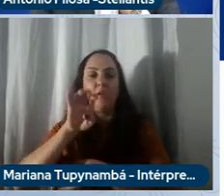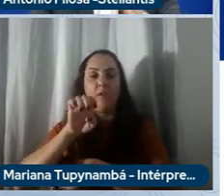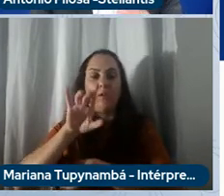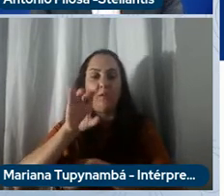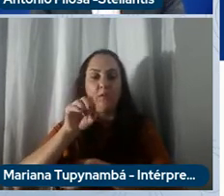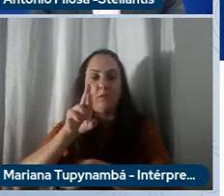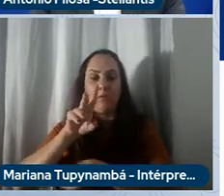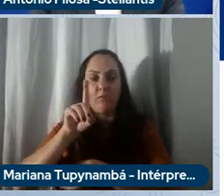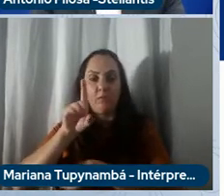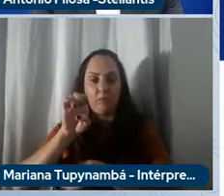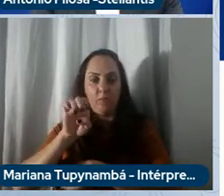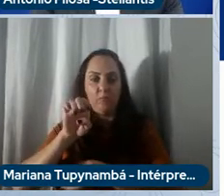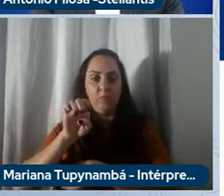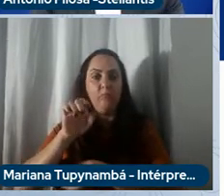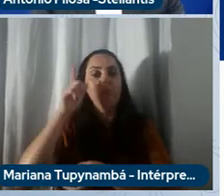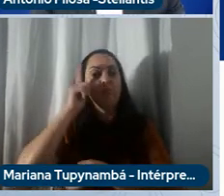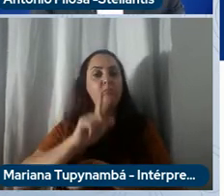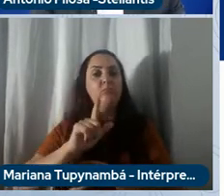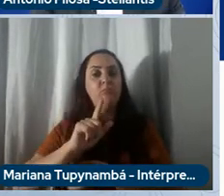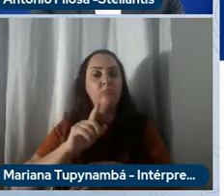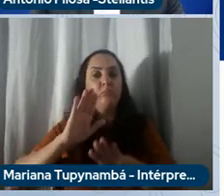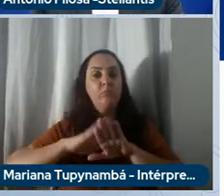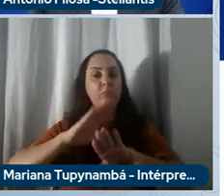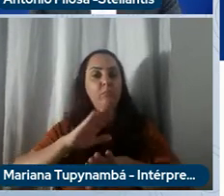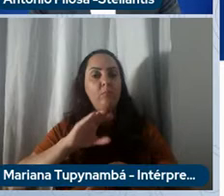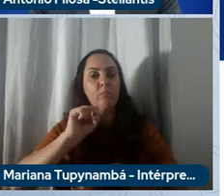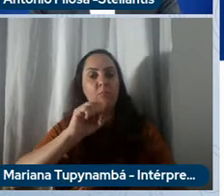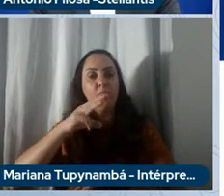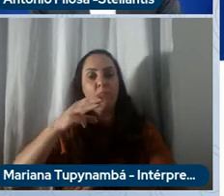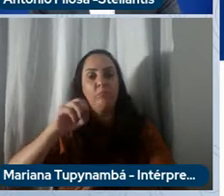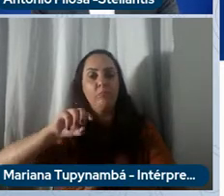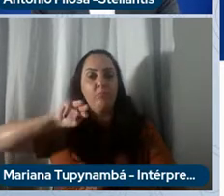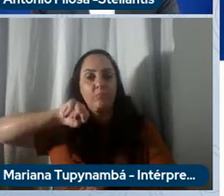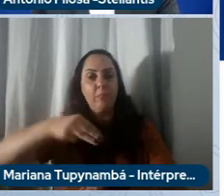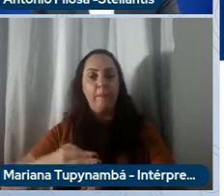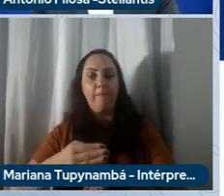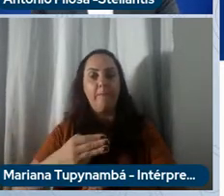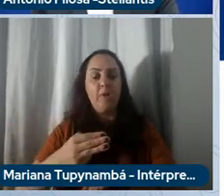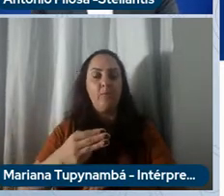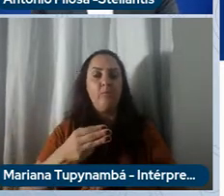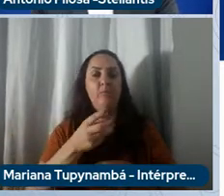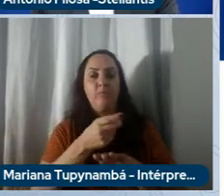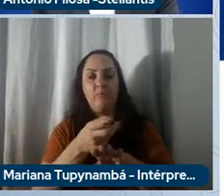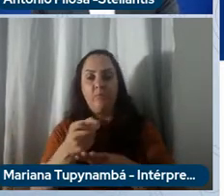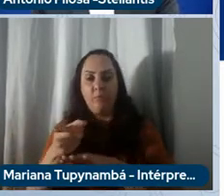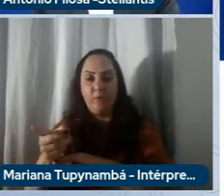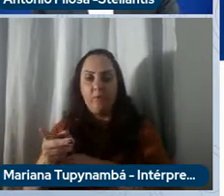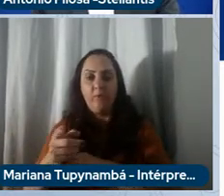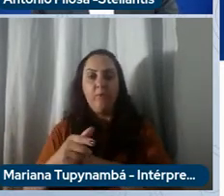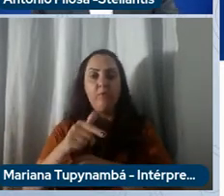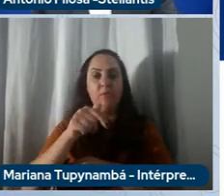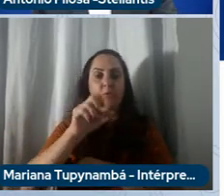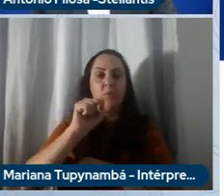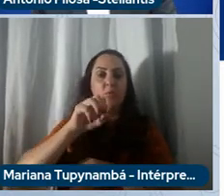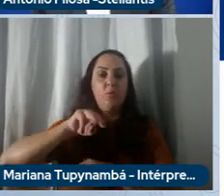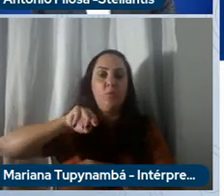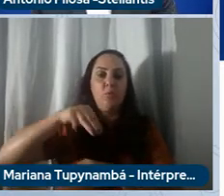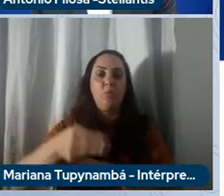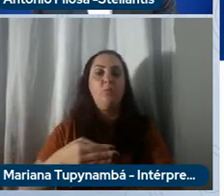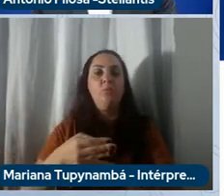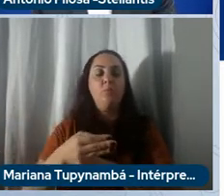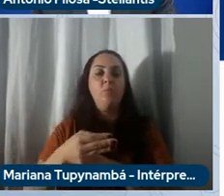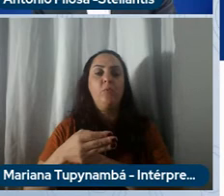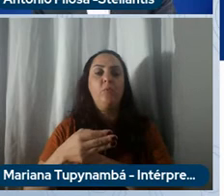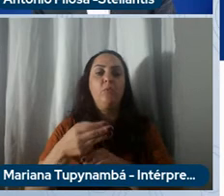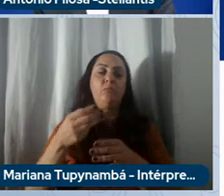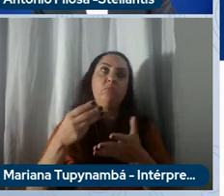830 mil unidades de produção conseguimos produzir 790 mil unidades e a nossa receita operacional